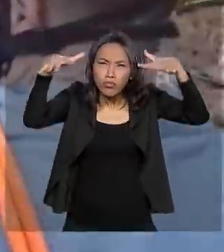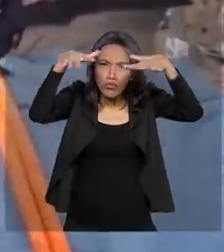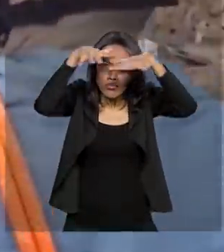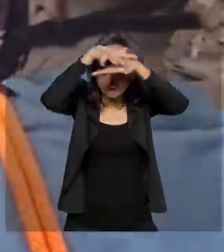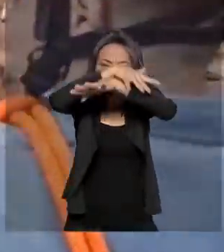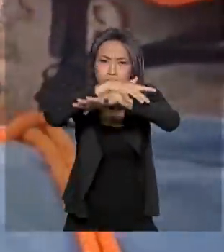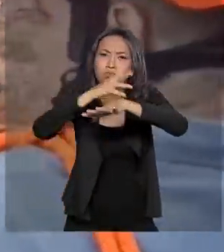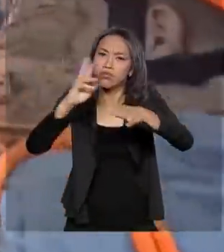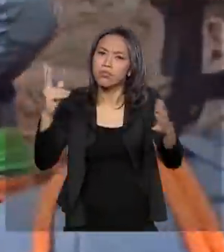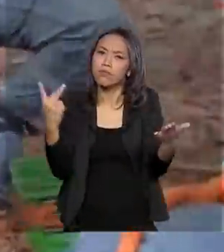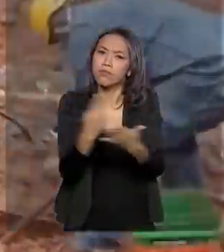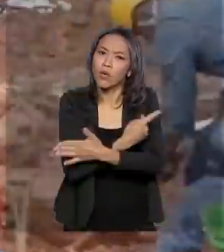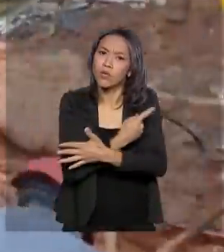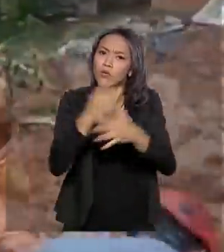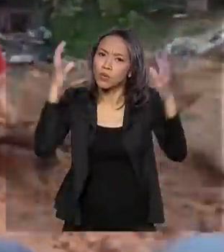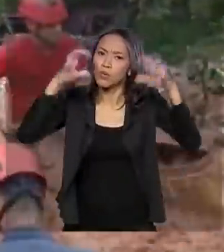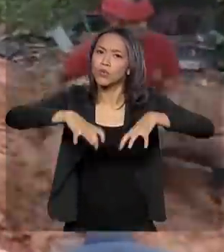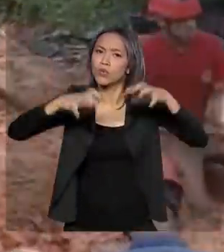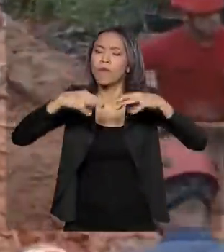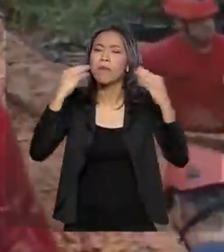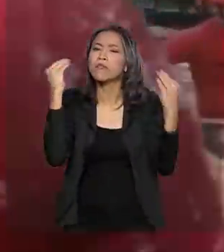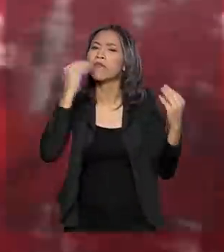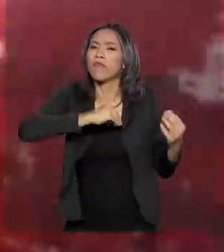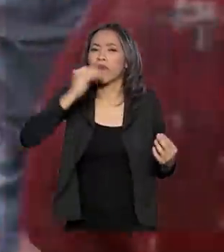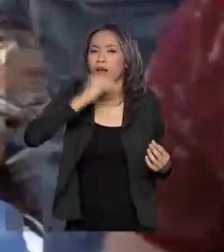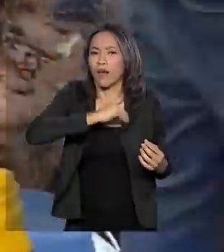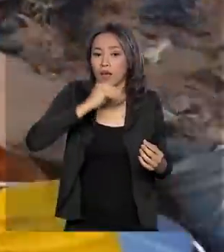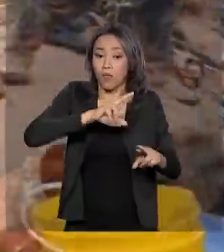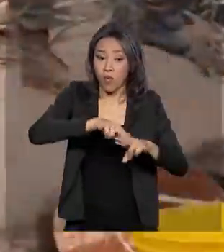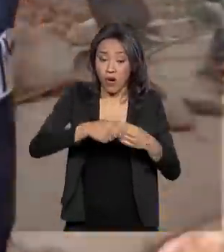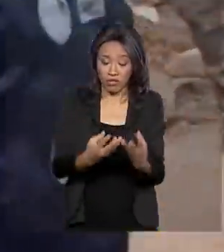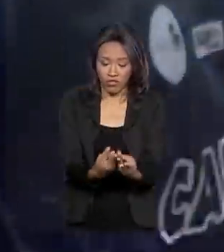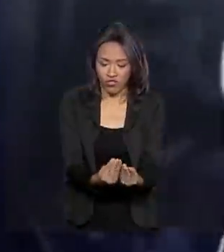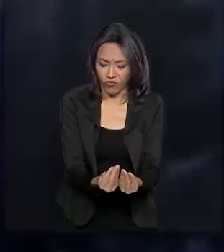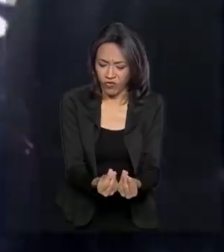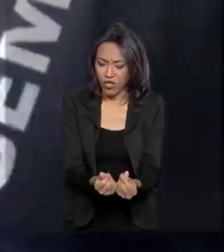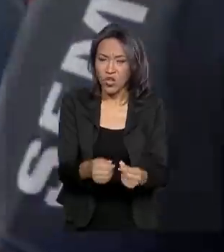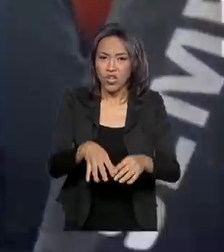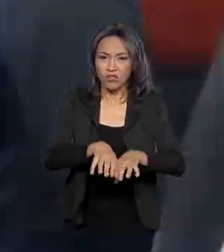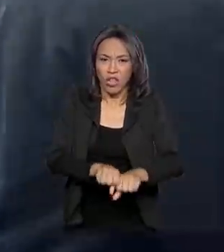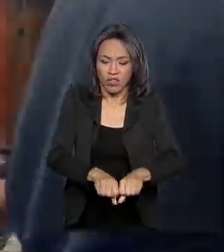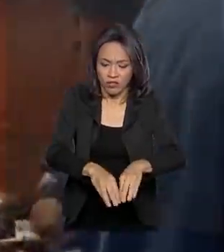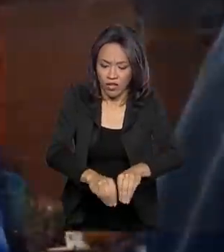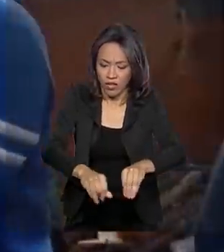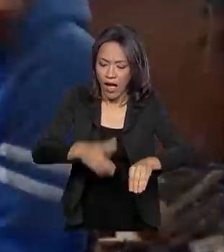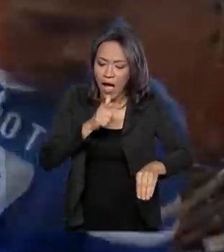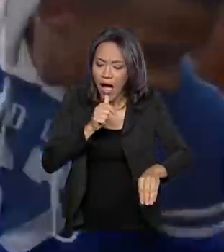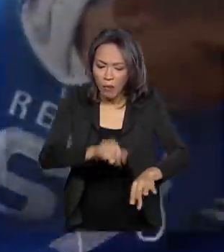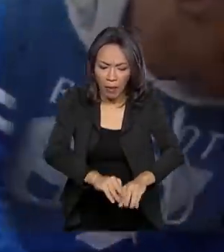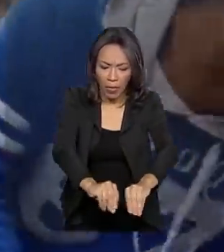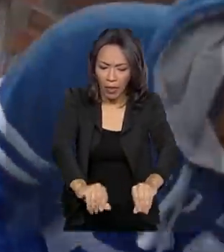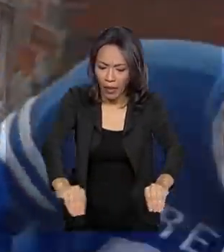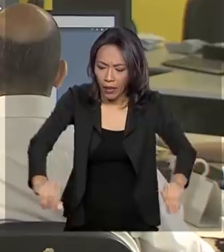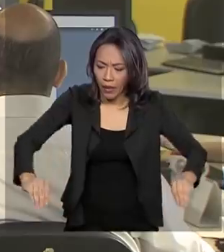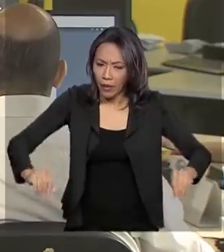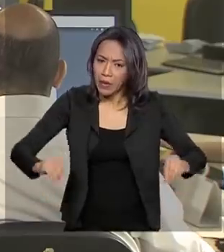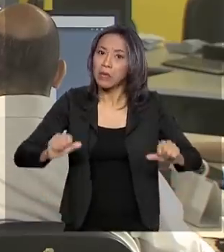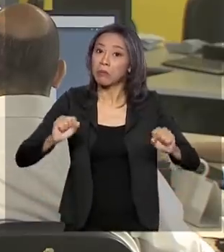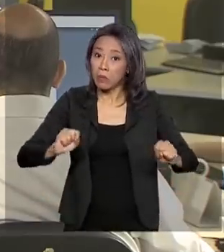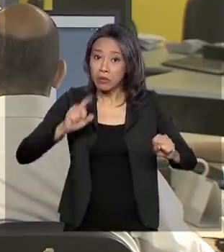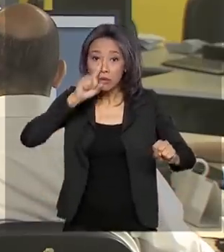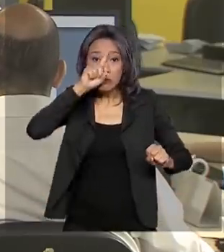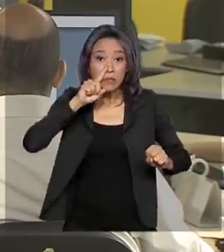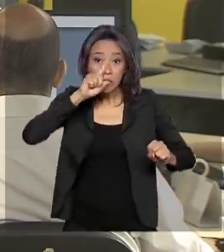chuva fraca e isolada ao longo do dia. Por causa do solo bastante encharcado, o alerta para risco de deslizamentos permanece